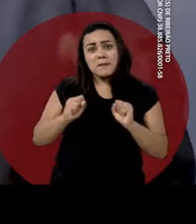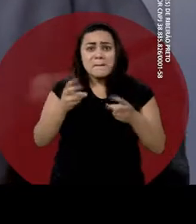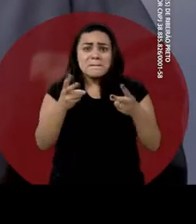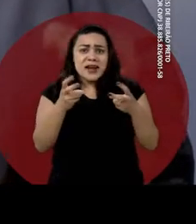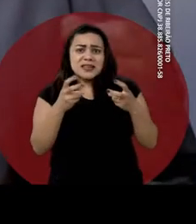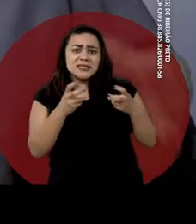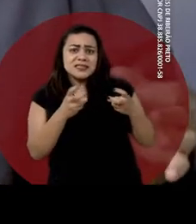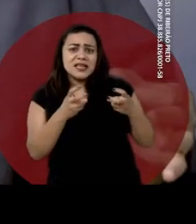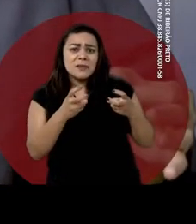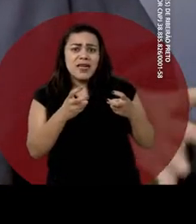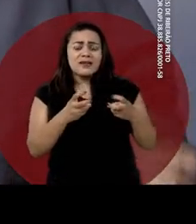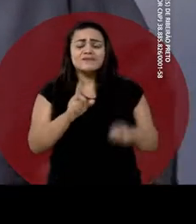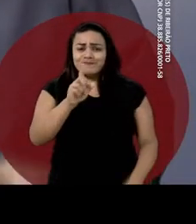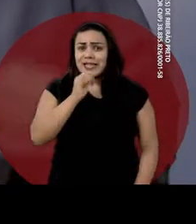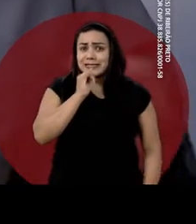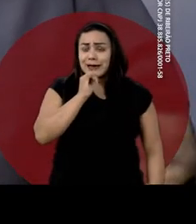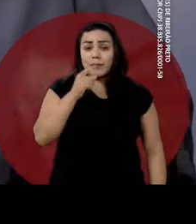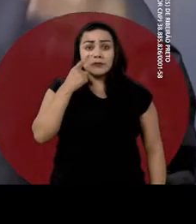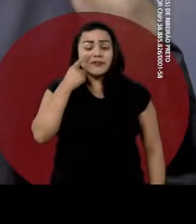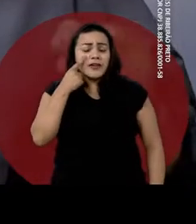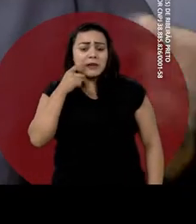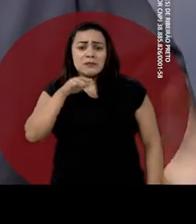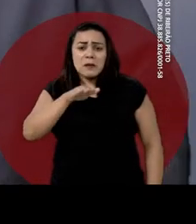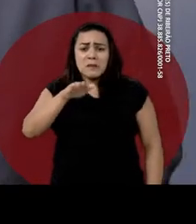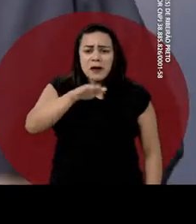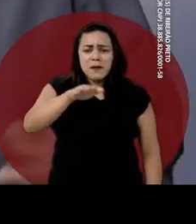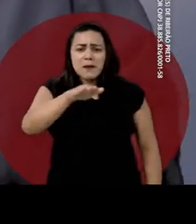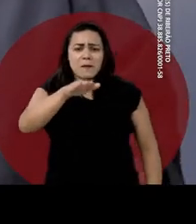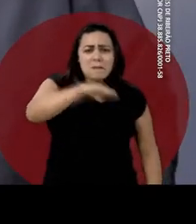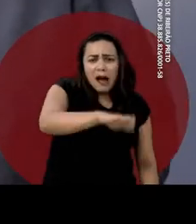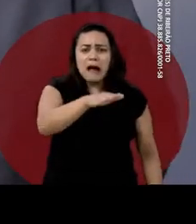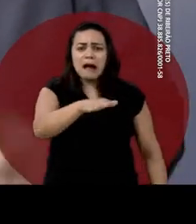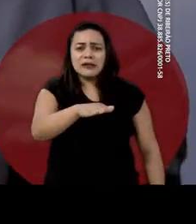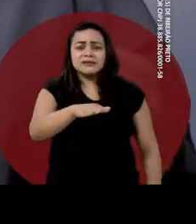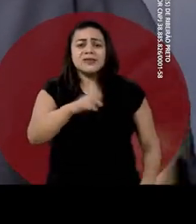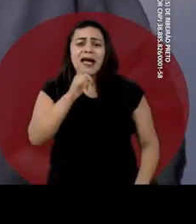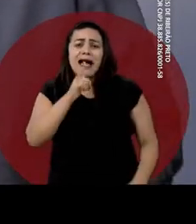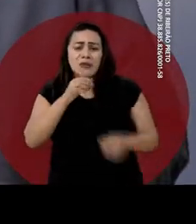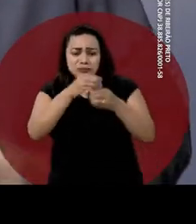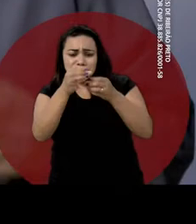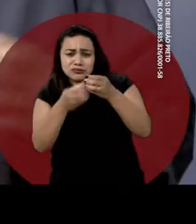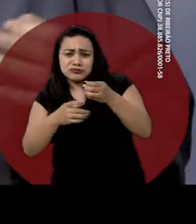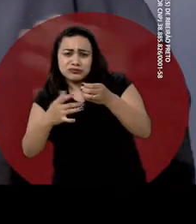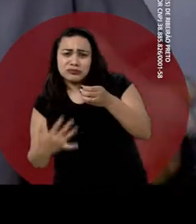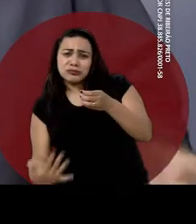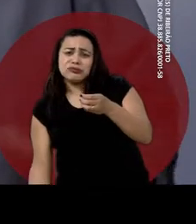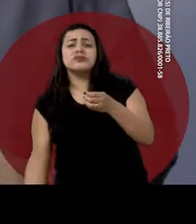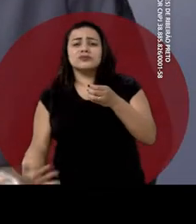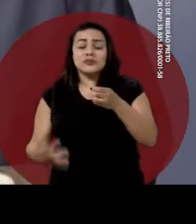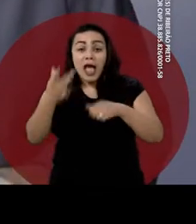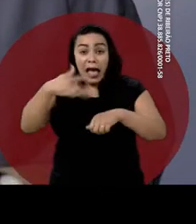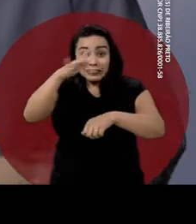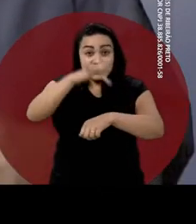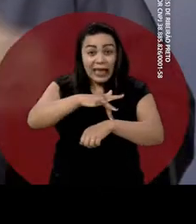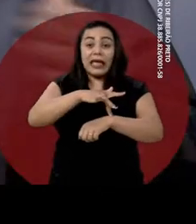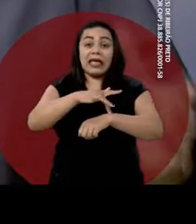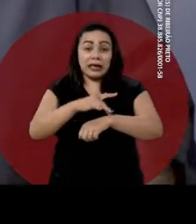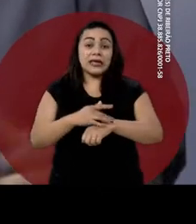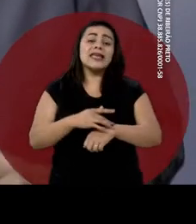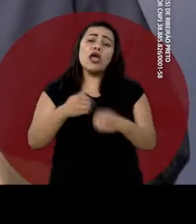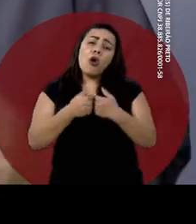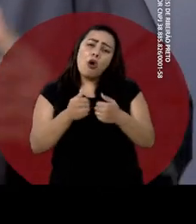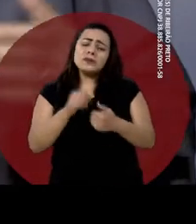a eventual deficiência de um serviço público. É possível até identificar um buraco na rua, um vazamento de água, um criadouro de dengue,